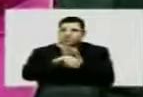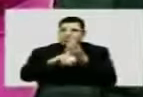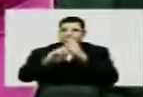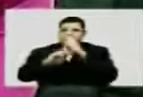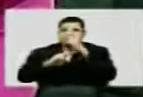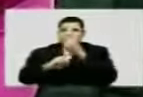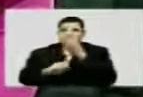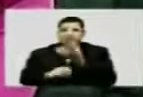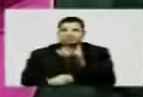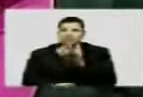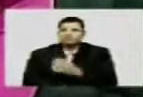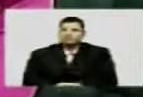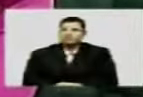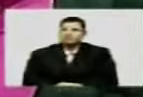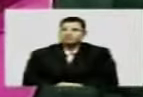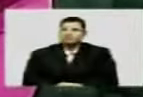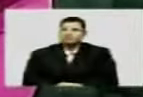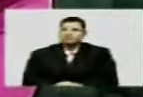socorro.